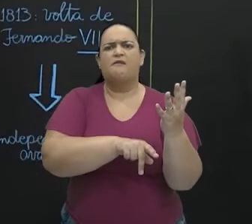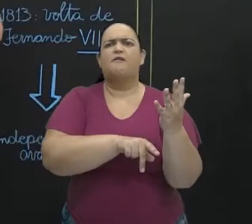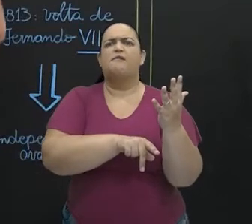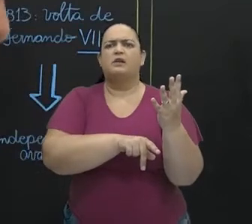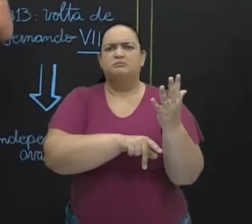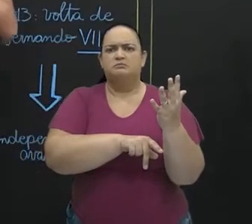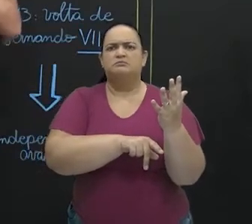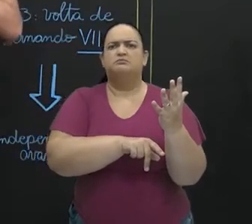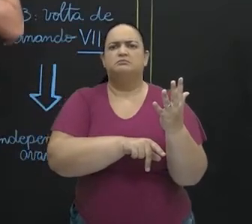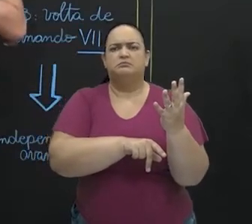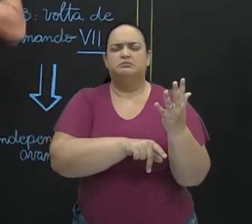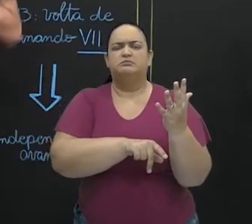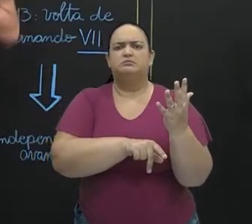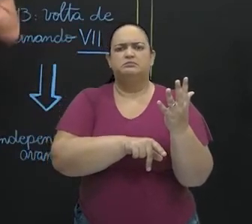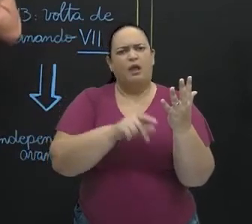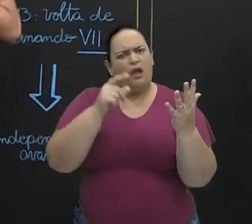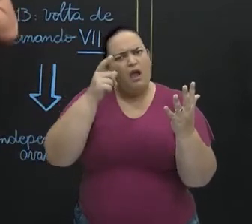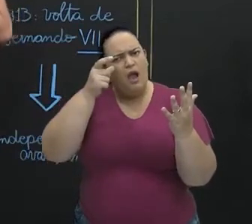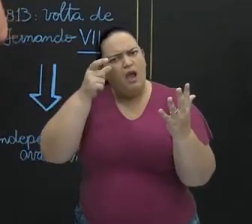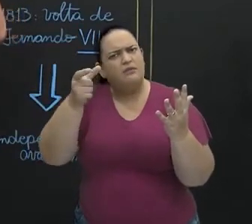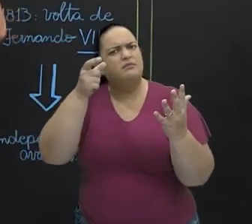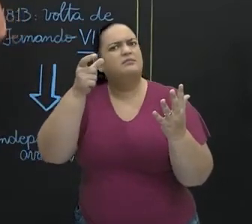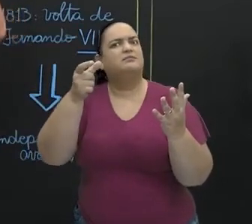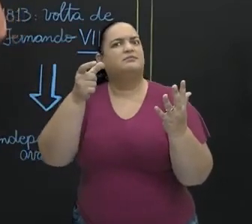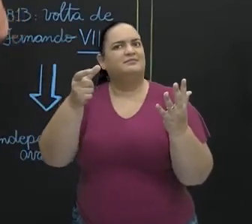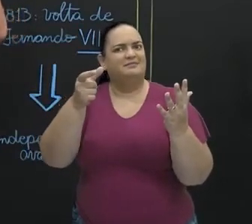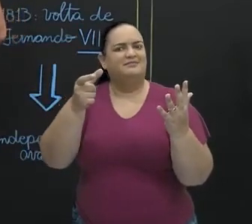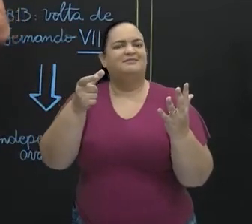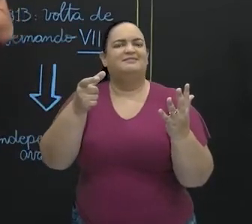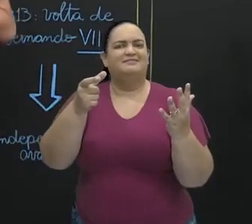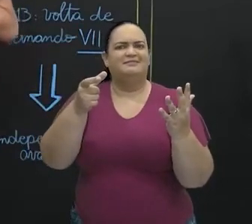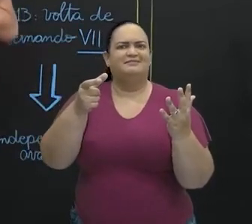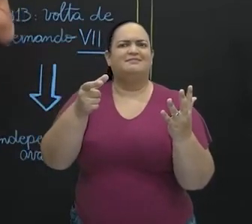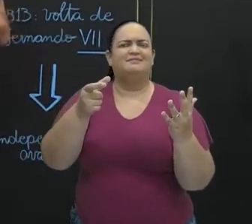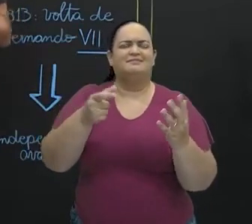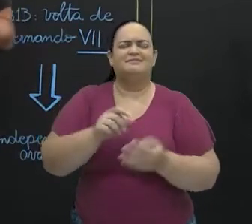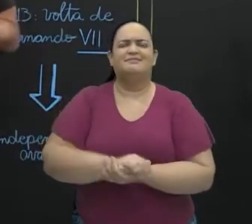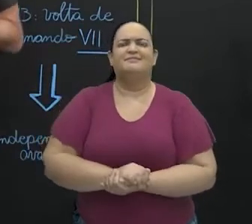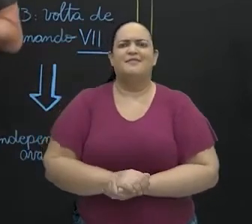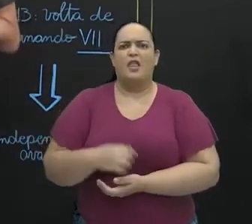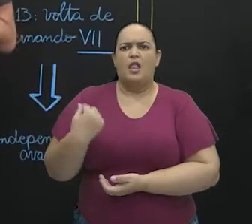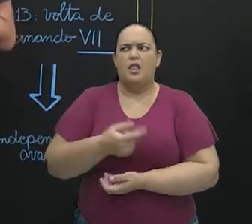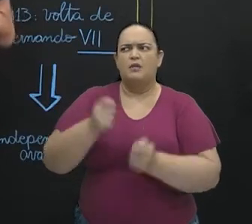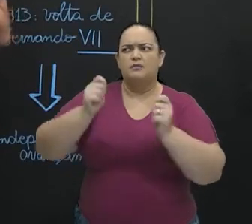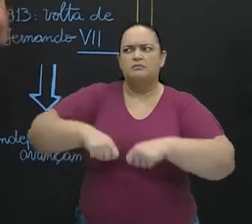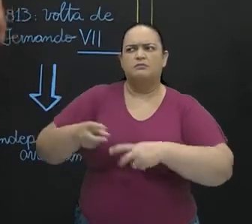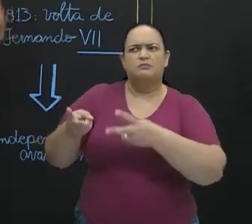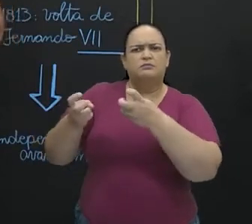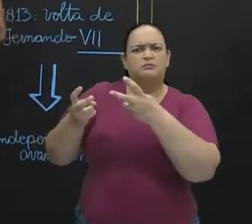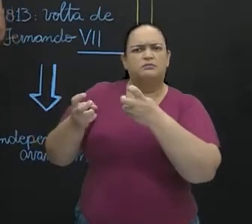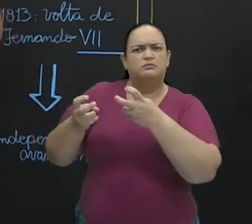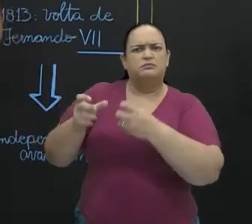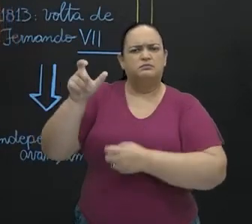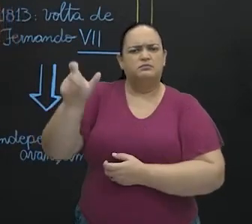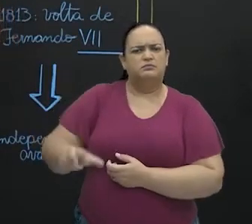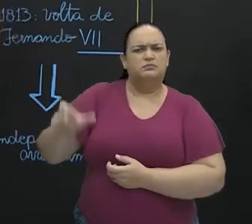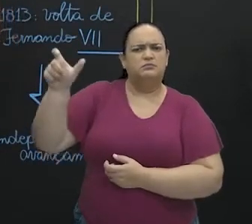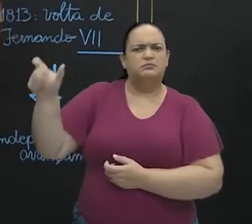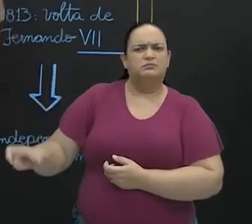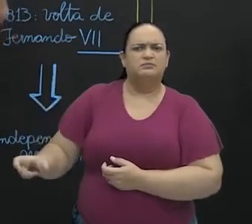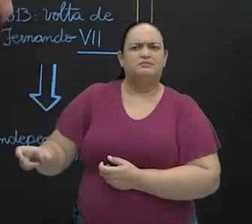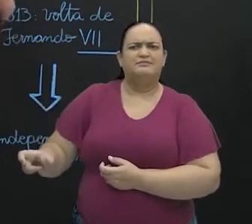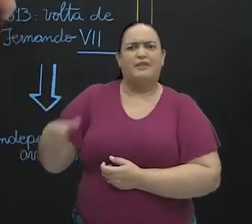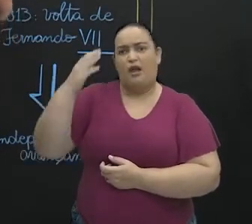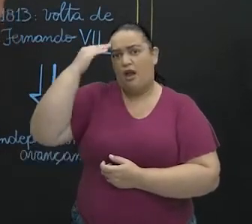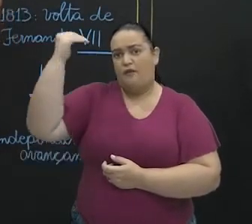diferentes. Isso é muito interessante porque gera uma figura que na história da América Latina se tornou bastante